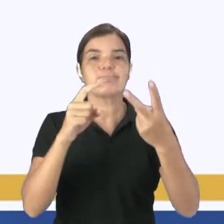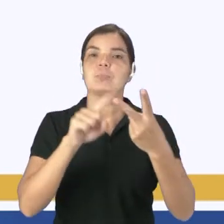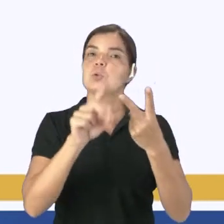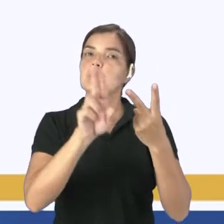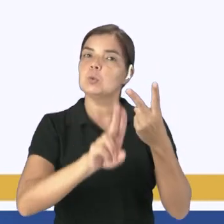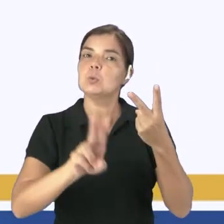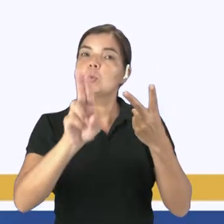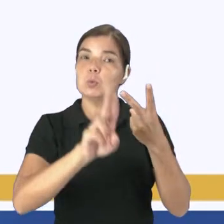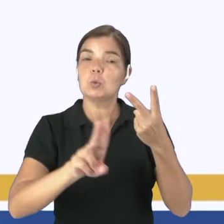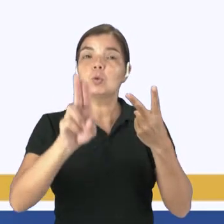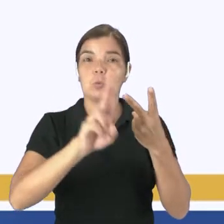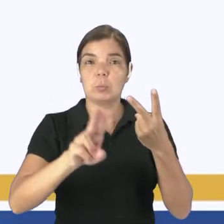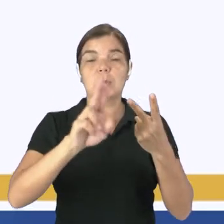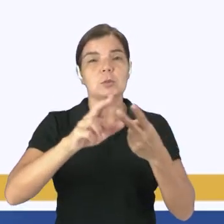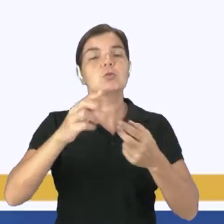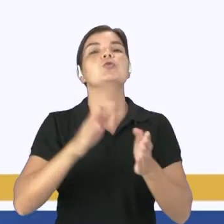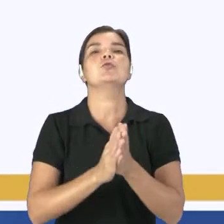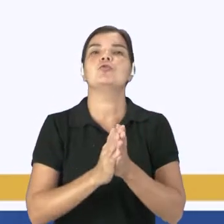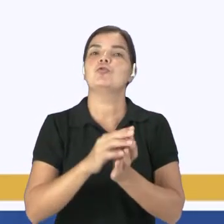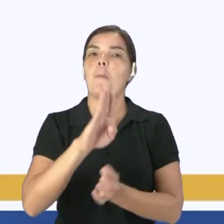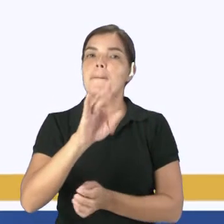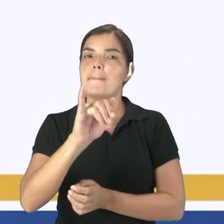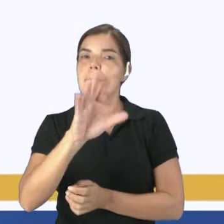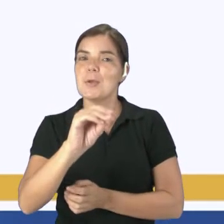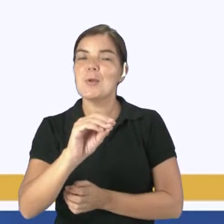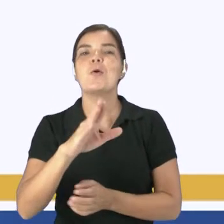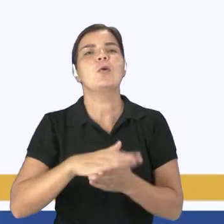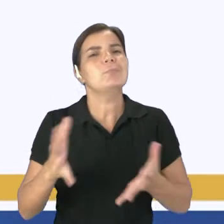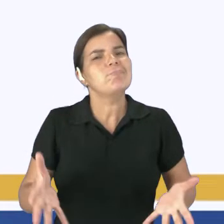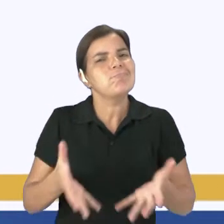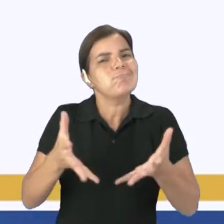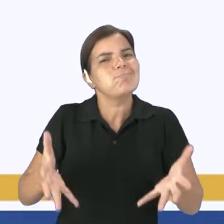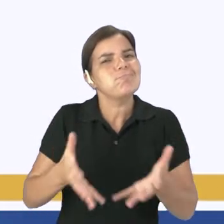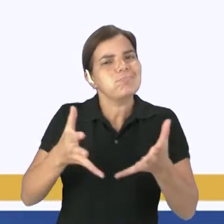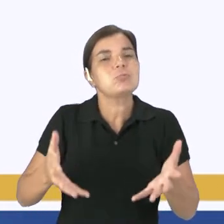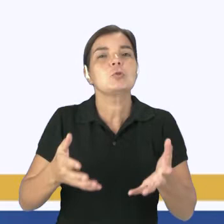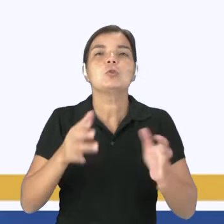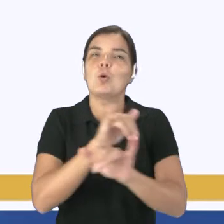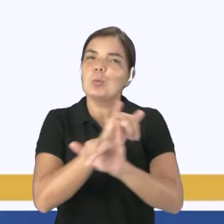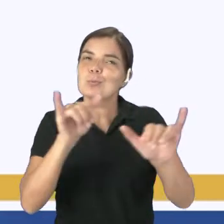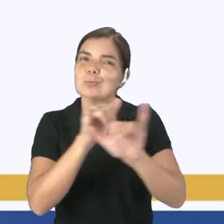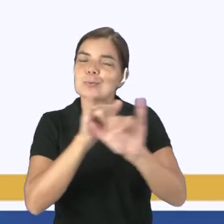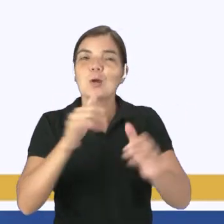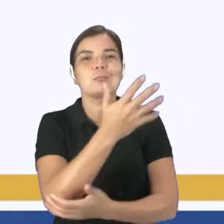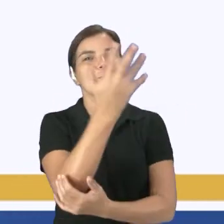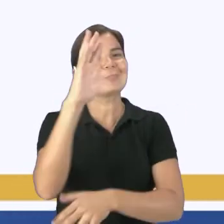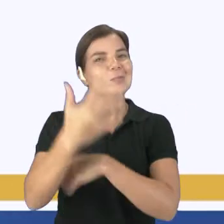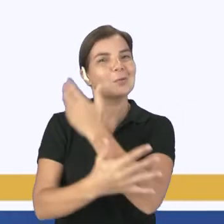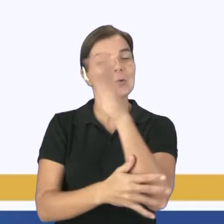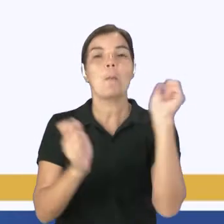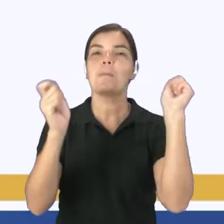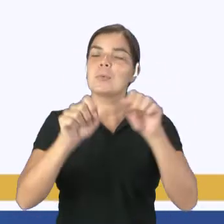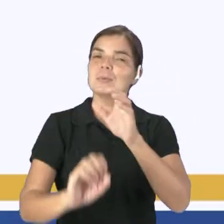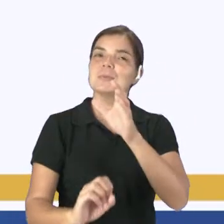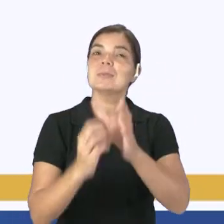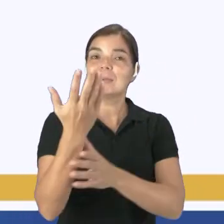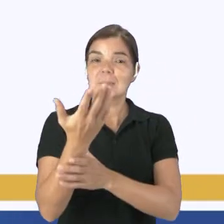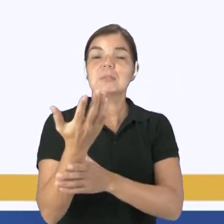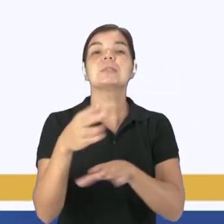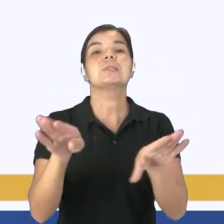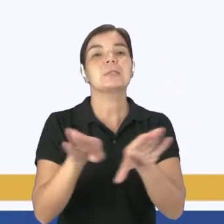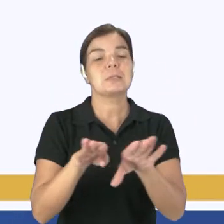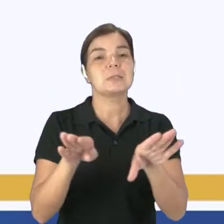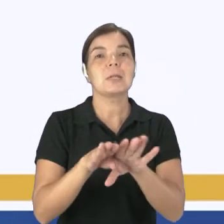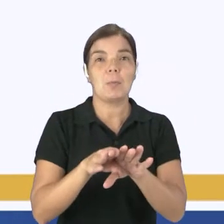produtos biodagradáveis, o incentivo de políticas públicas para que a educação ambiental possa acontecer, a recuperação de matas